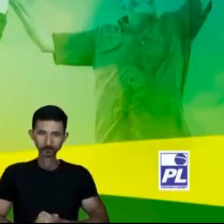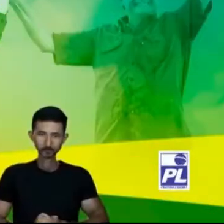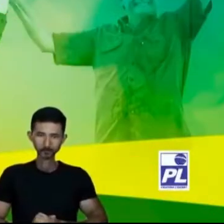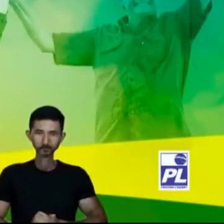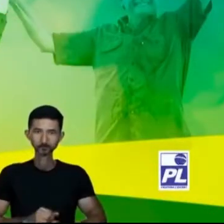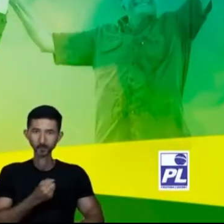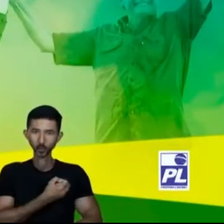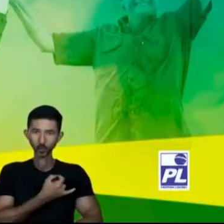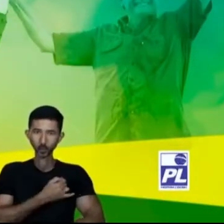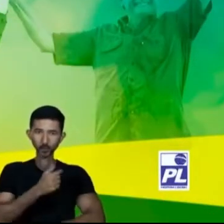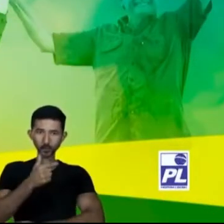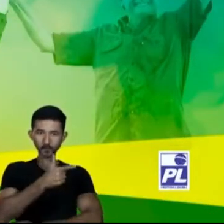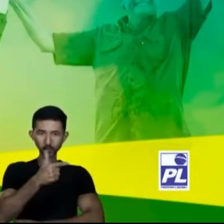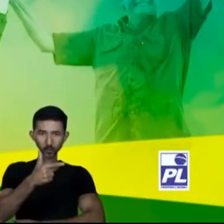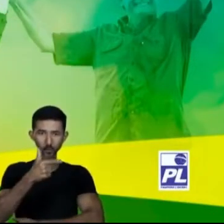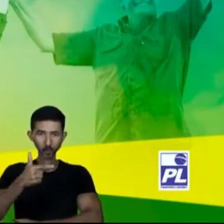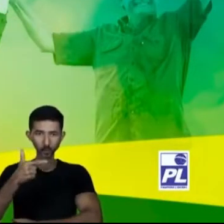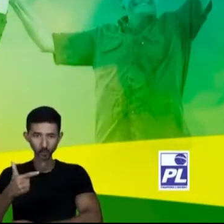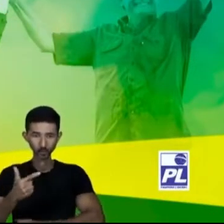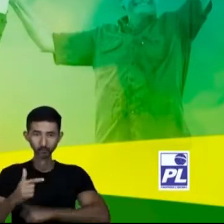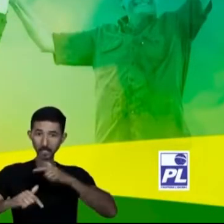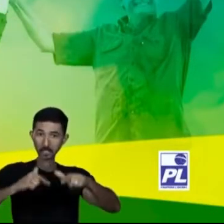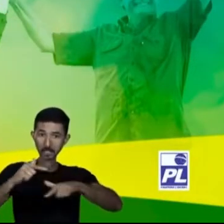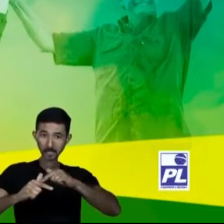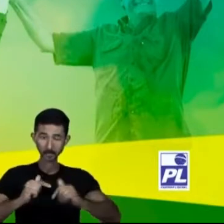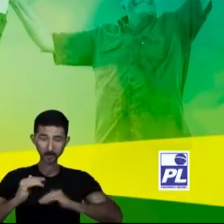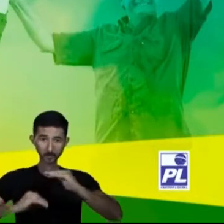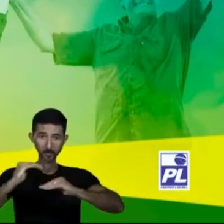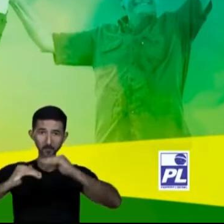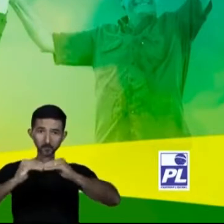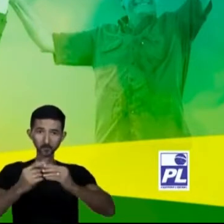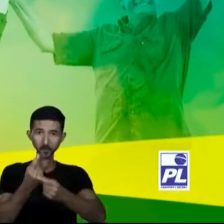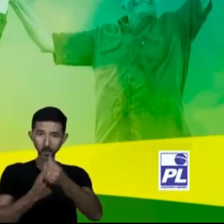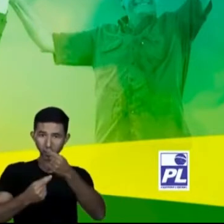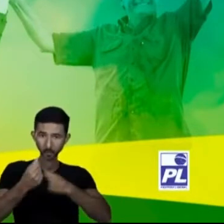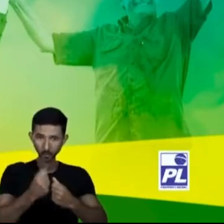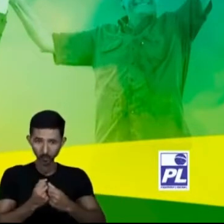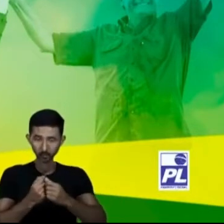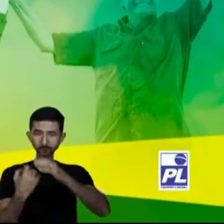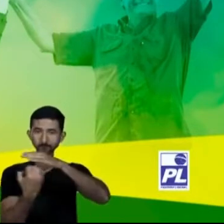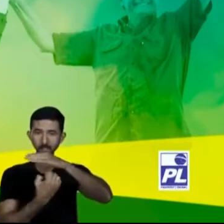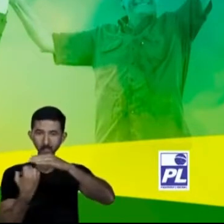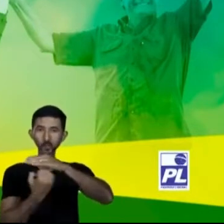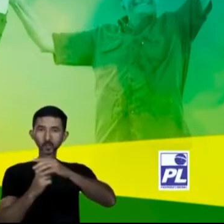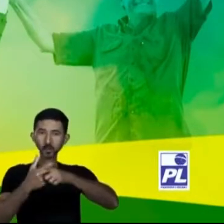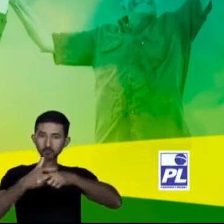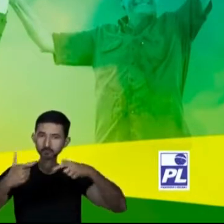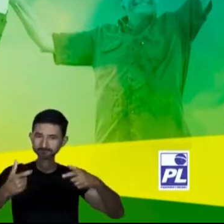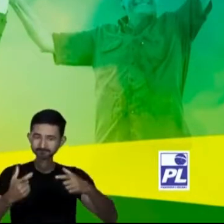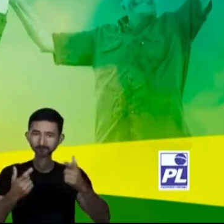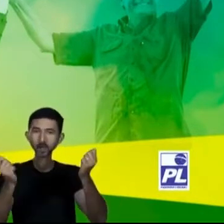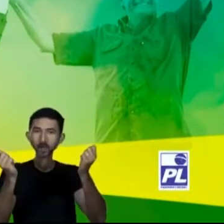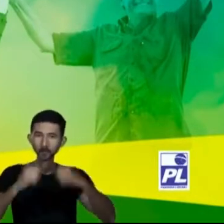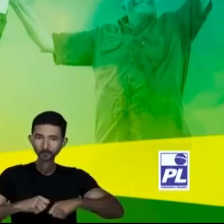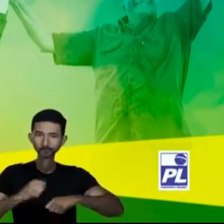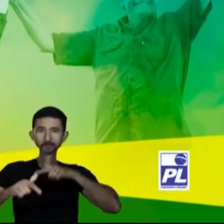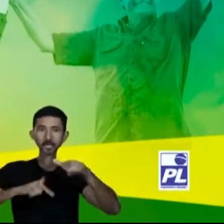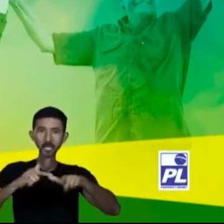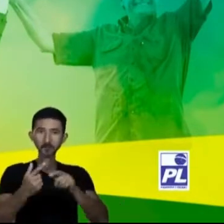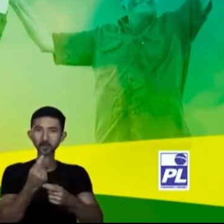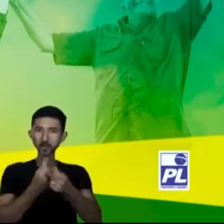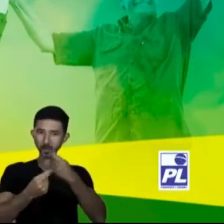Sou Paulinho Azevedo, 22-22. Vamos trabalhar pelo desenvolvimento econômico e industrial para garantir